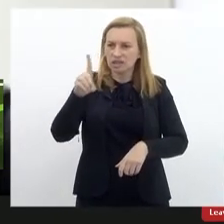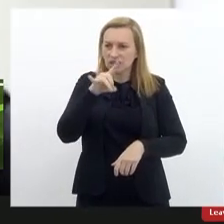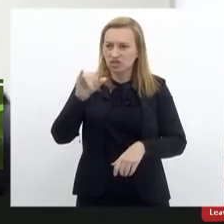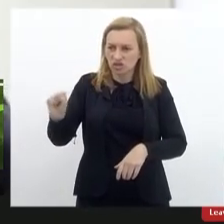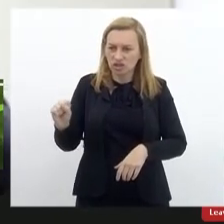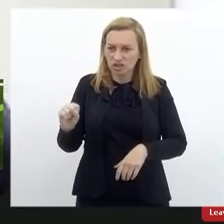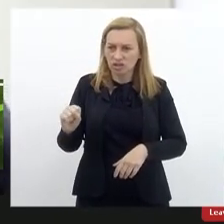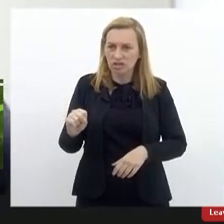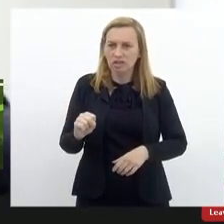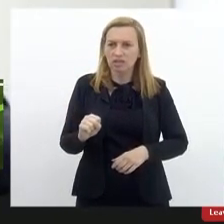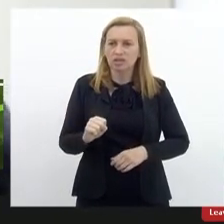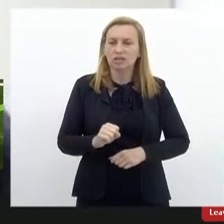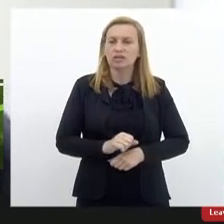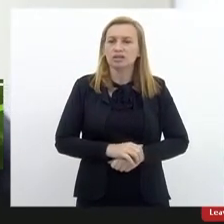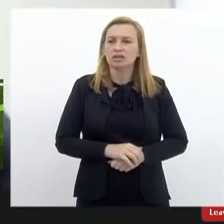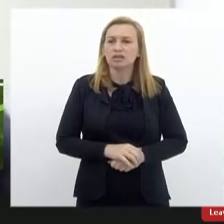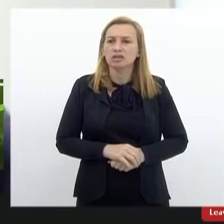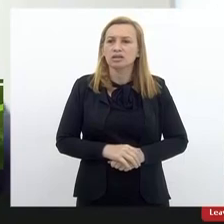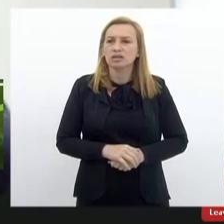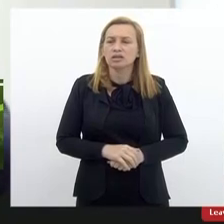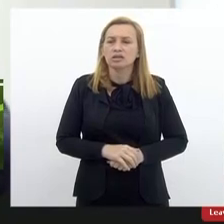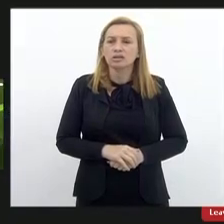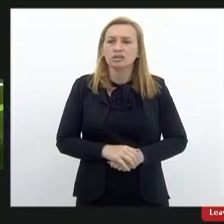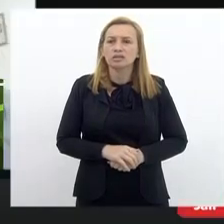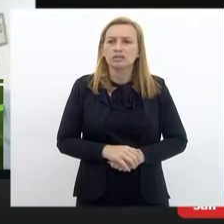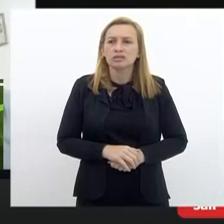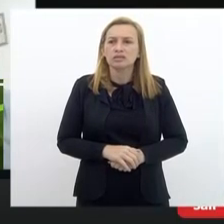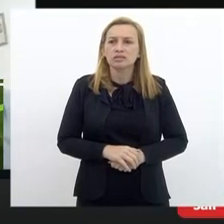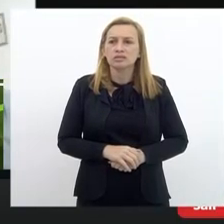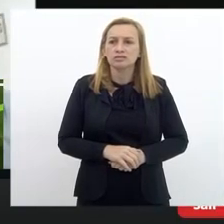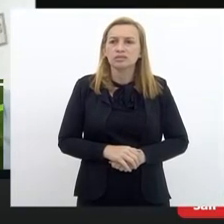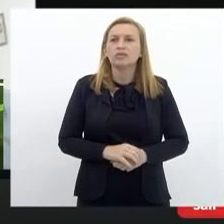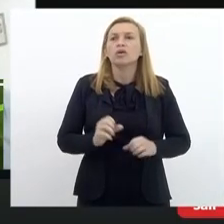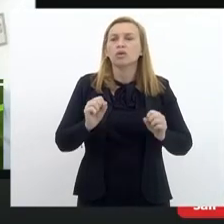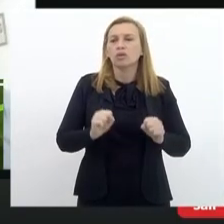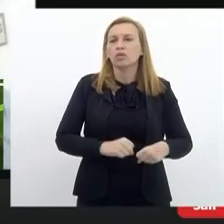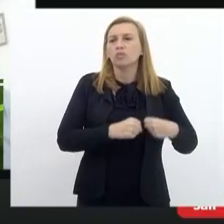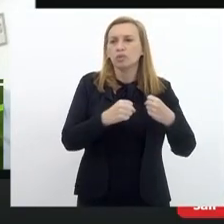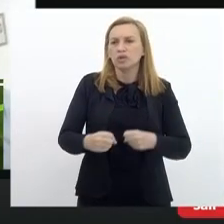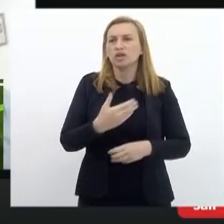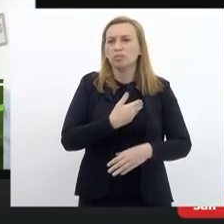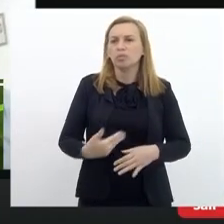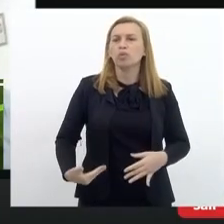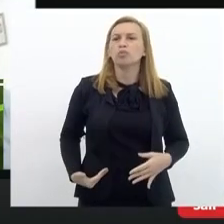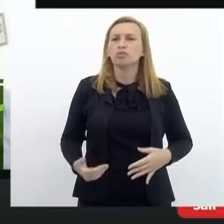público não